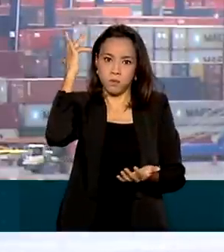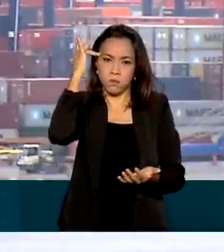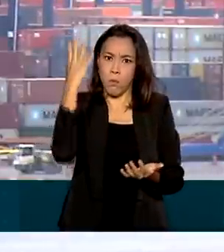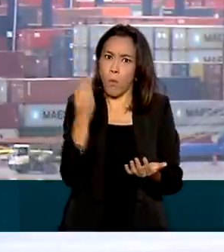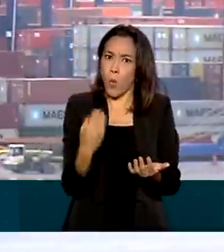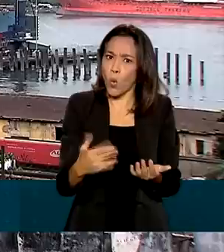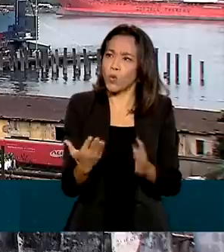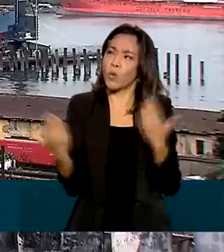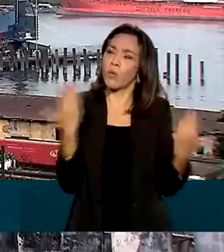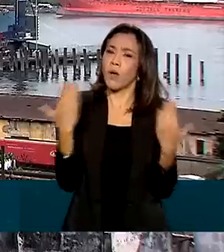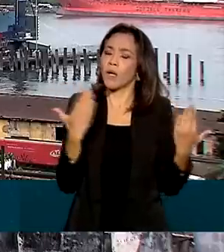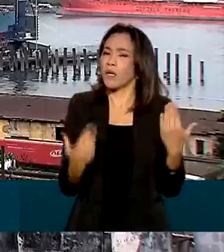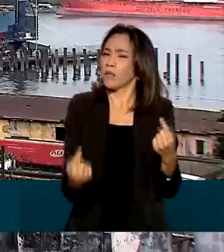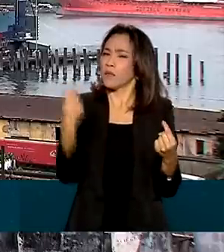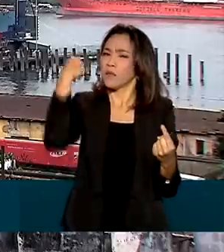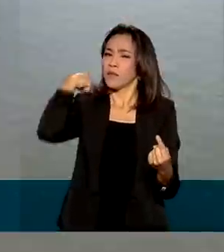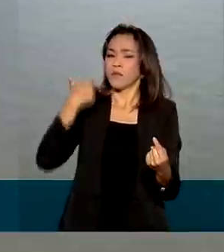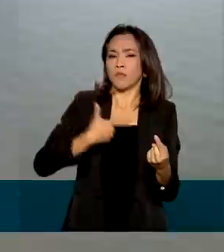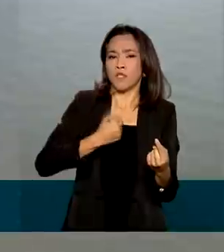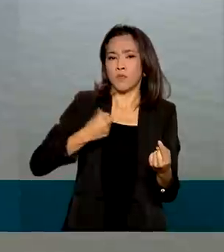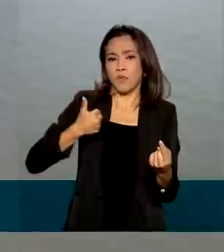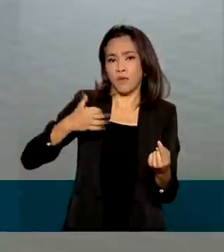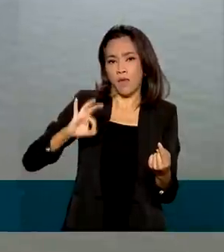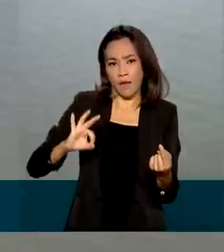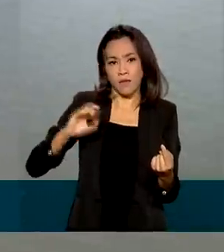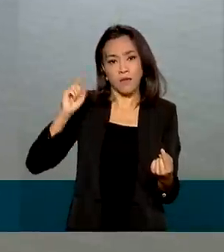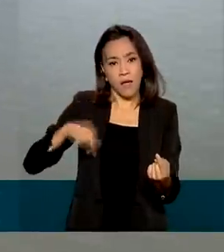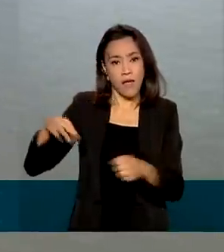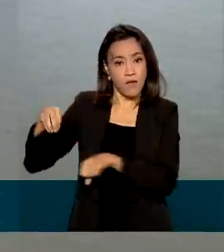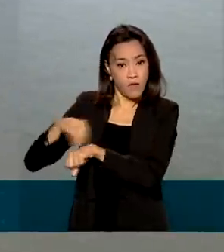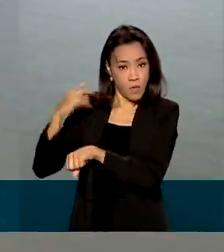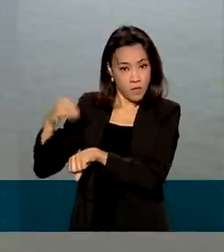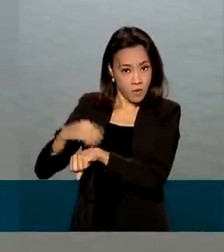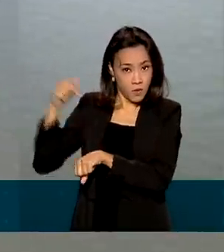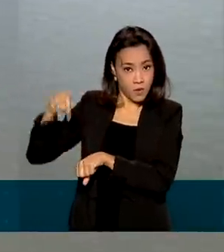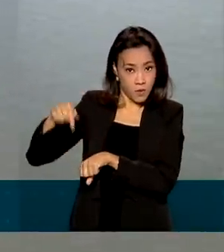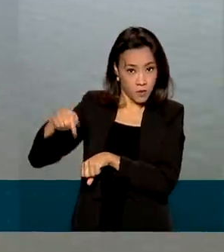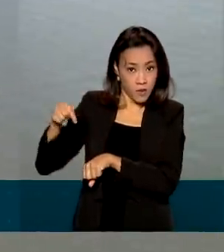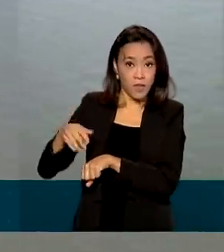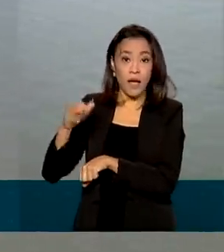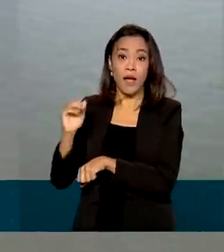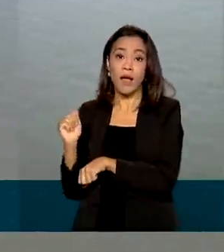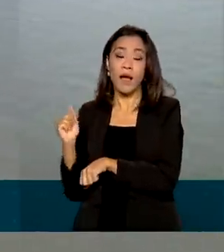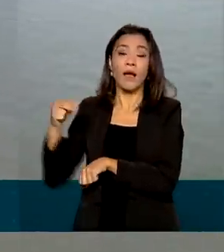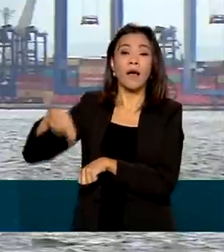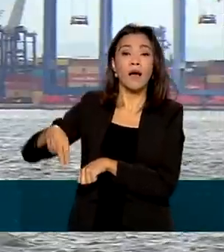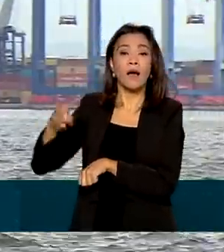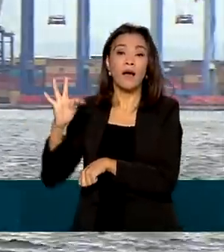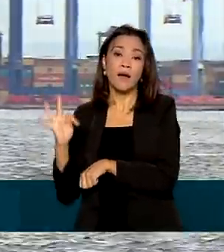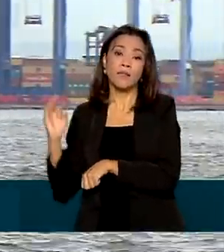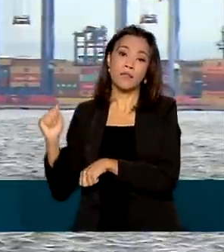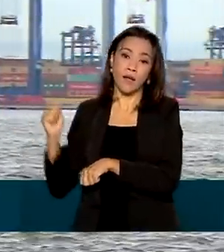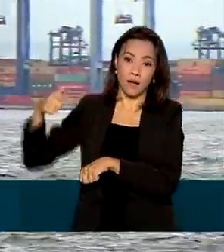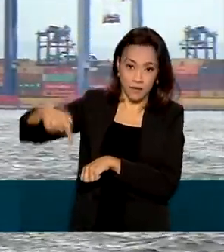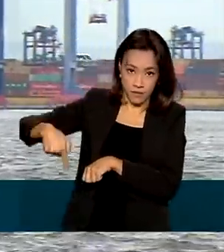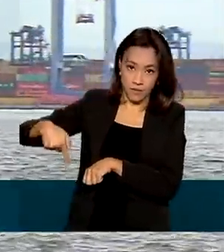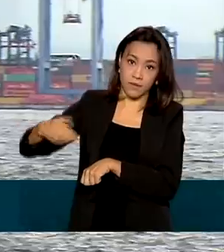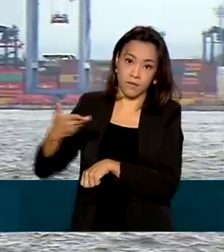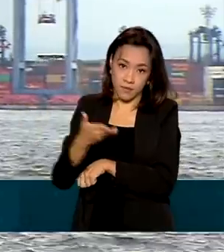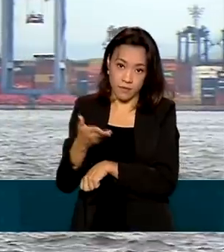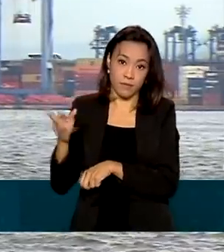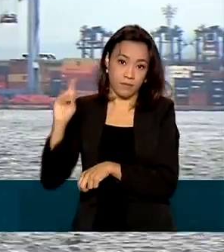2010. Os dados são do estatístico aquaviário produzido pela Agência Nacional de Transportes